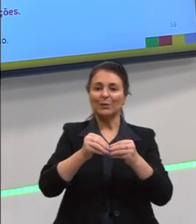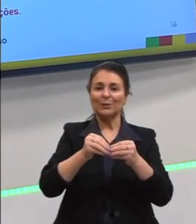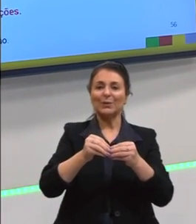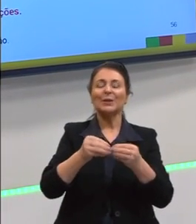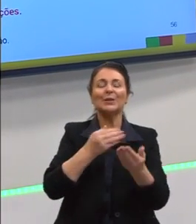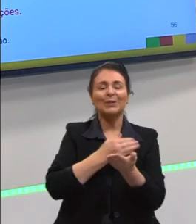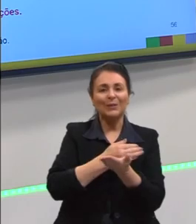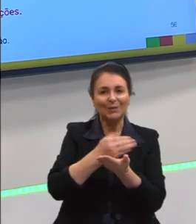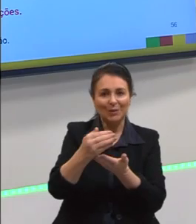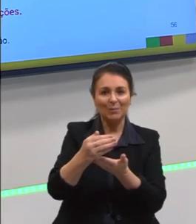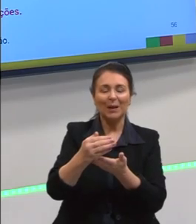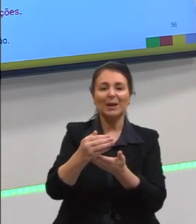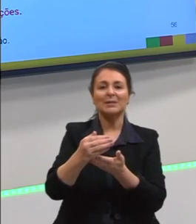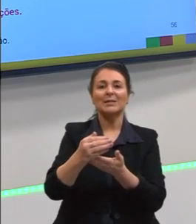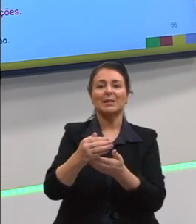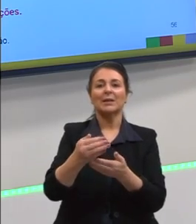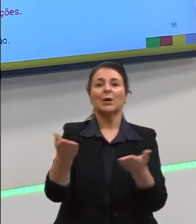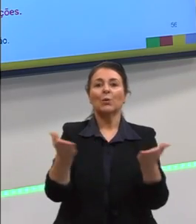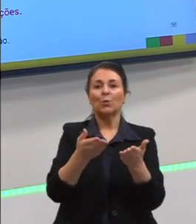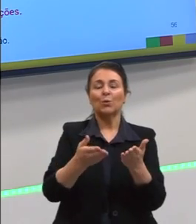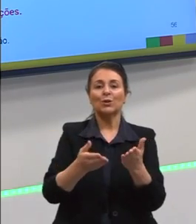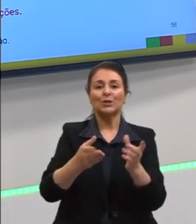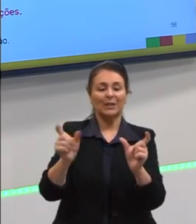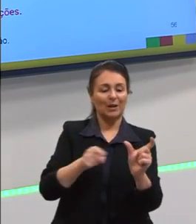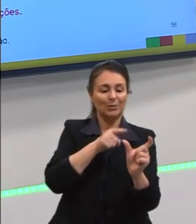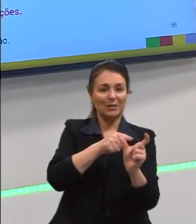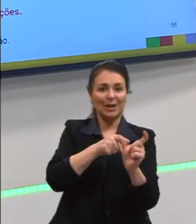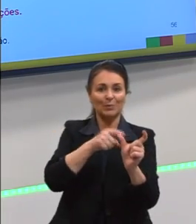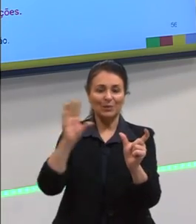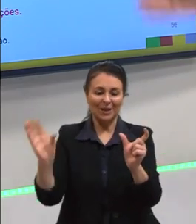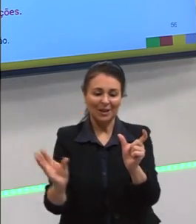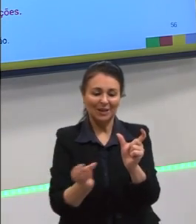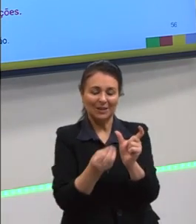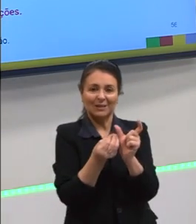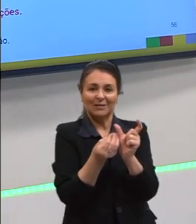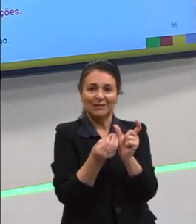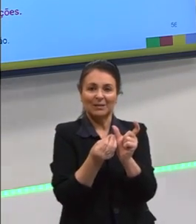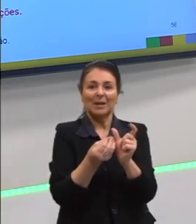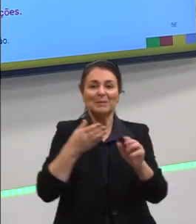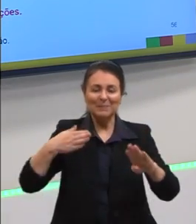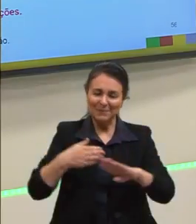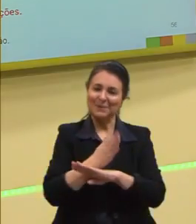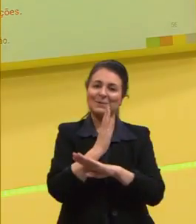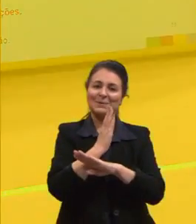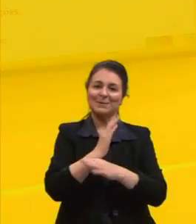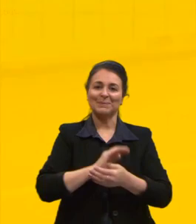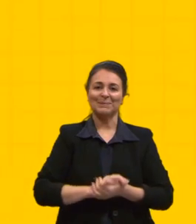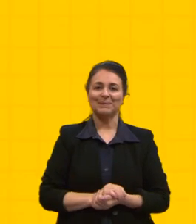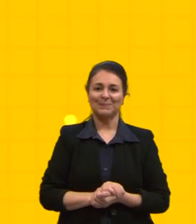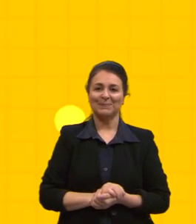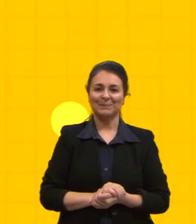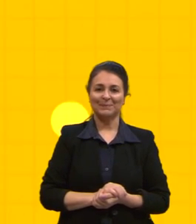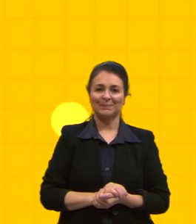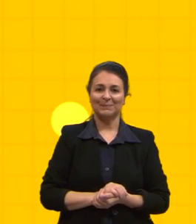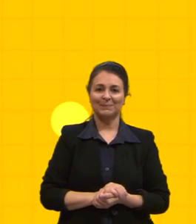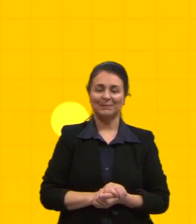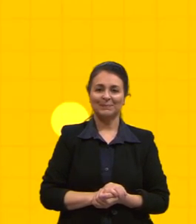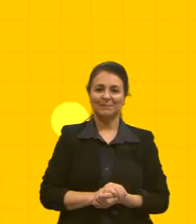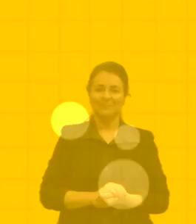começam os termos integrantes. Espero vocês lá e partiu passar. Tchau,